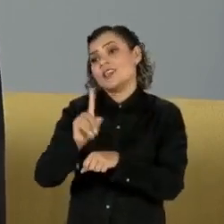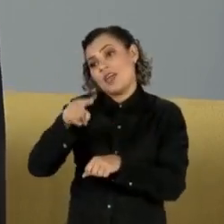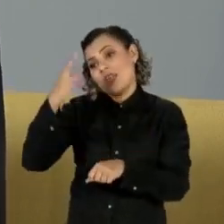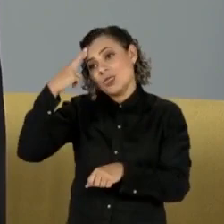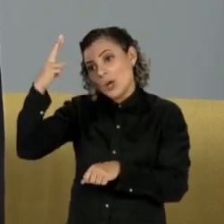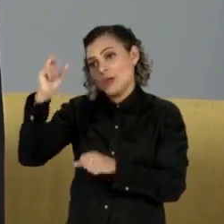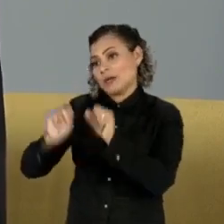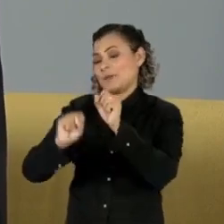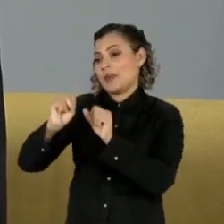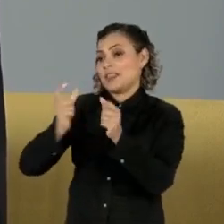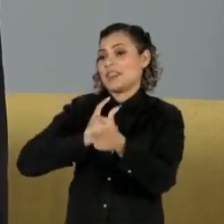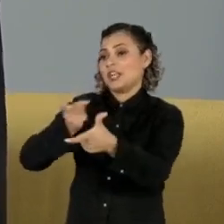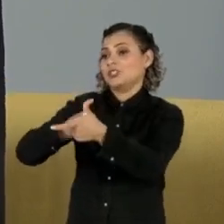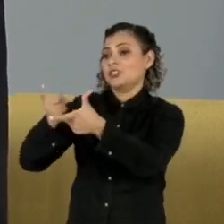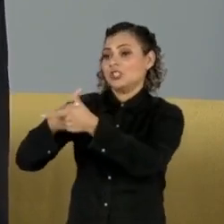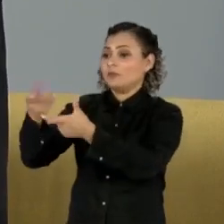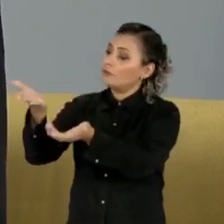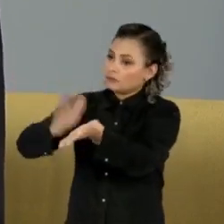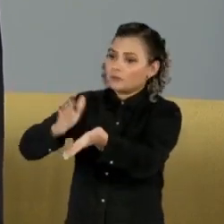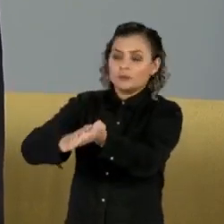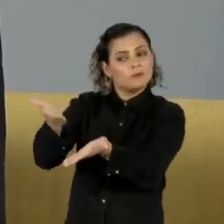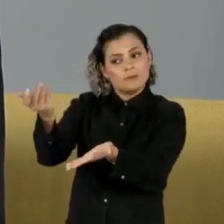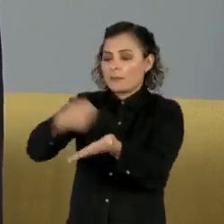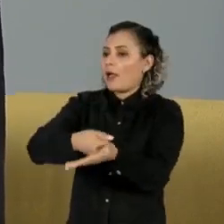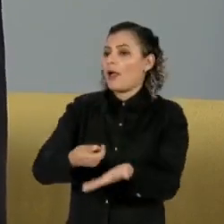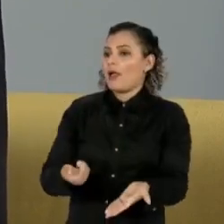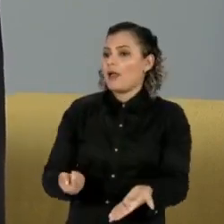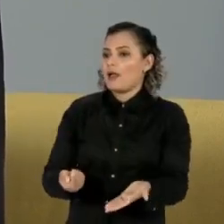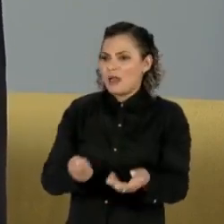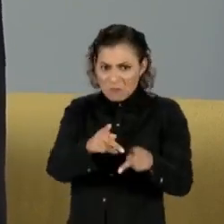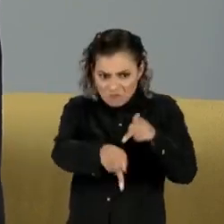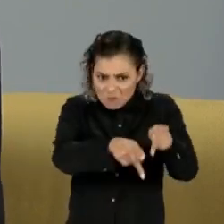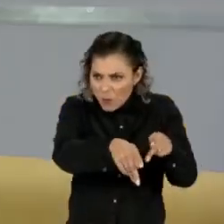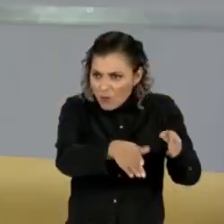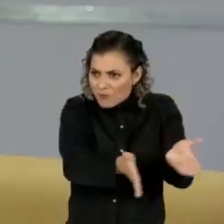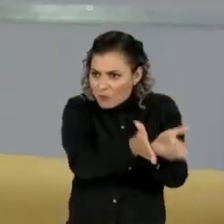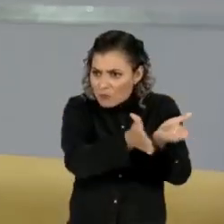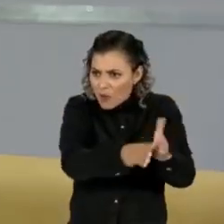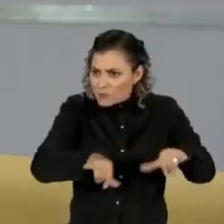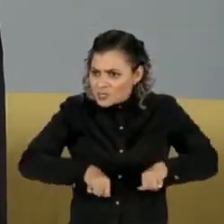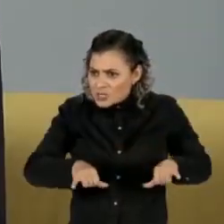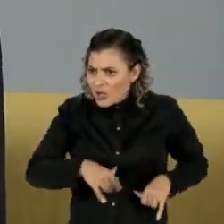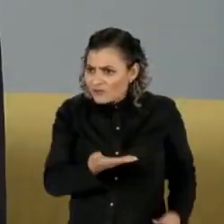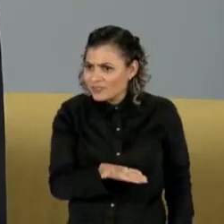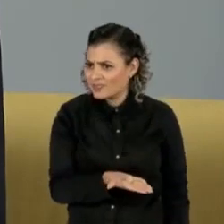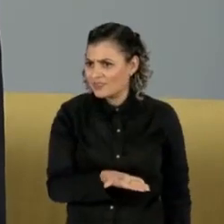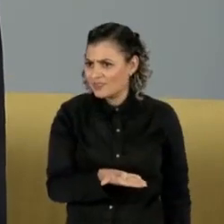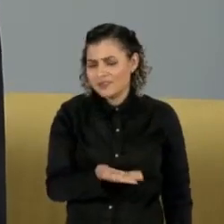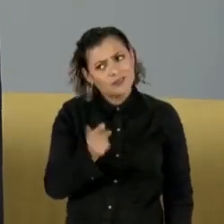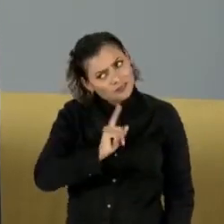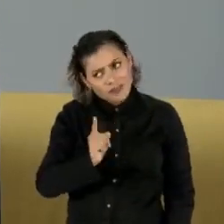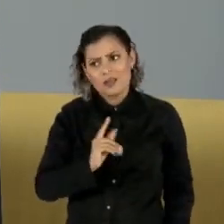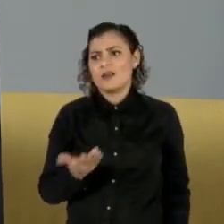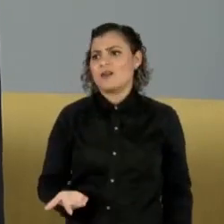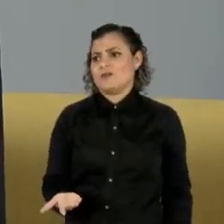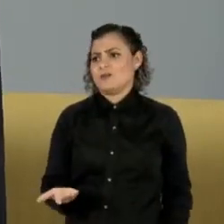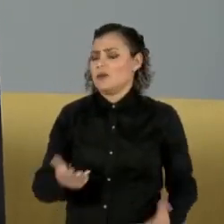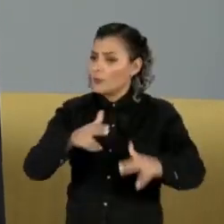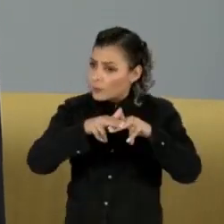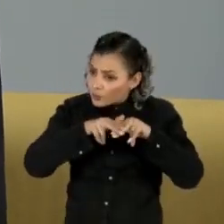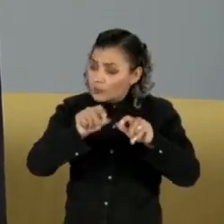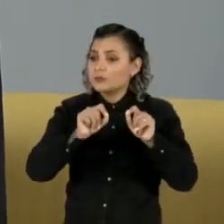não atingindo as pessoas que mais precisam desses benefícios, e que com certeza, com essa